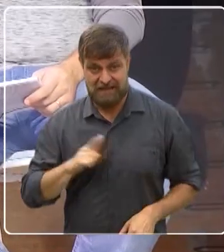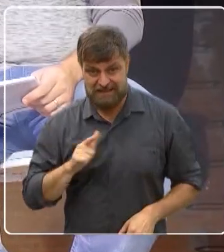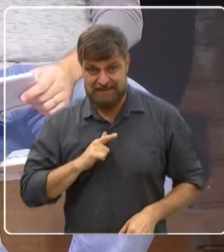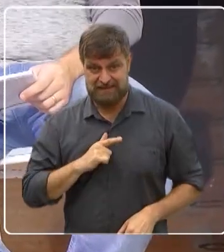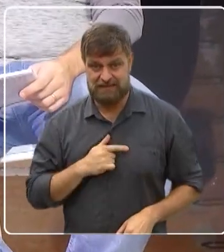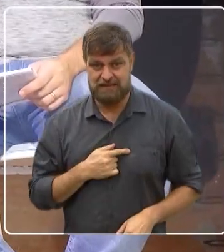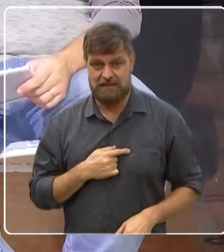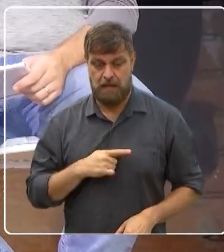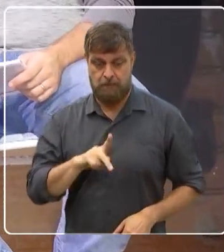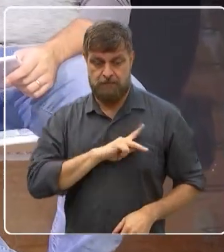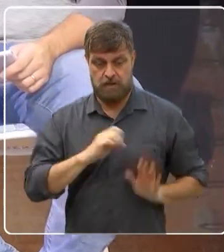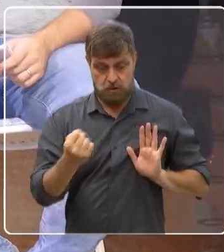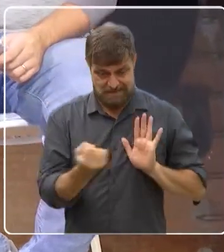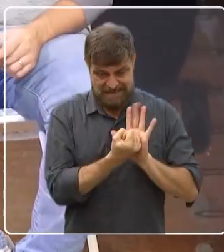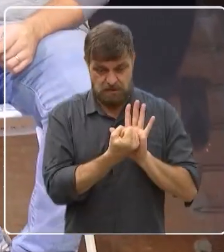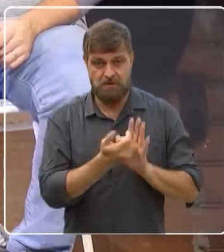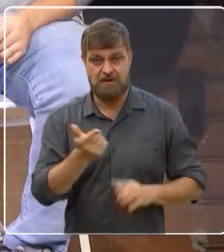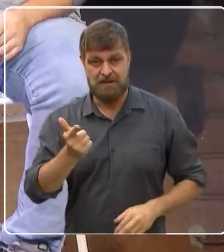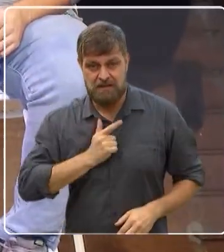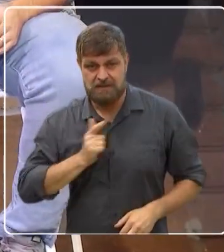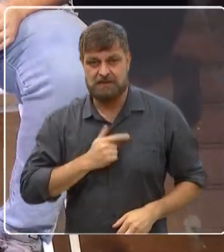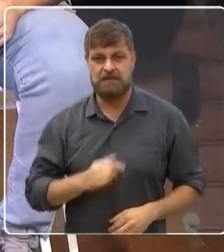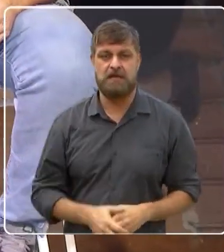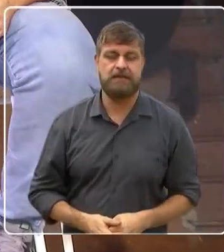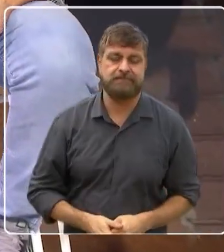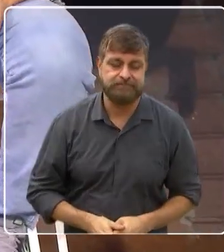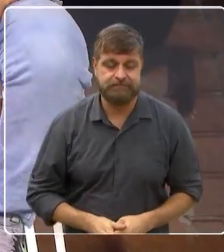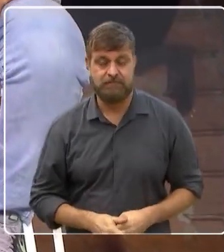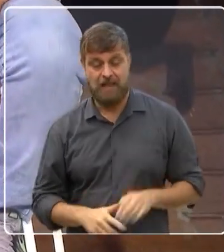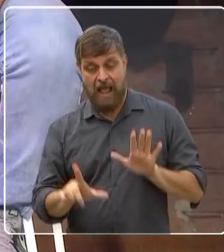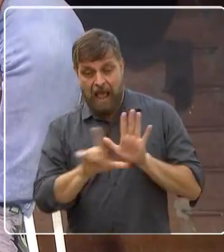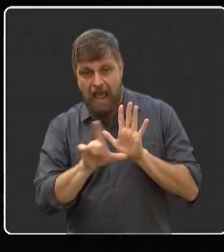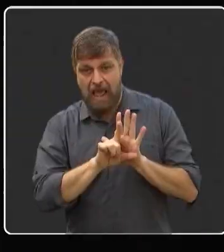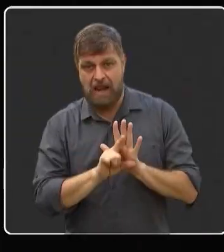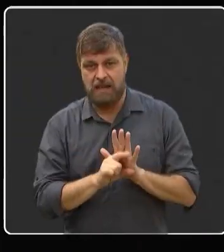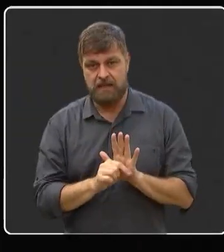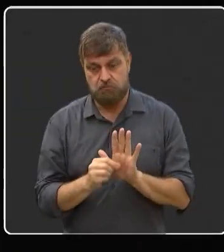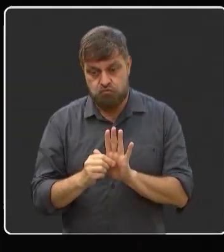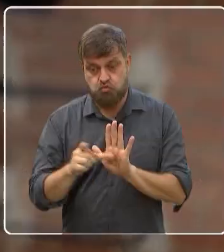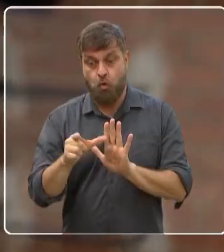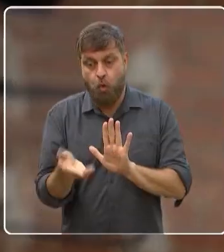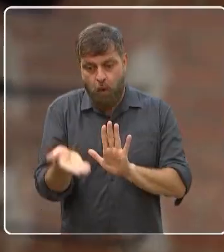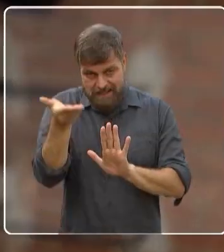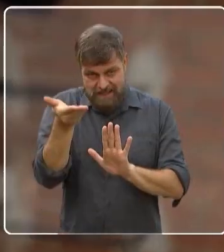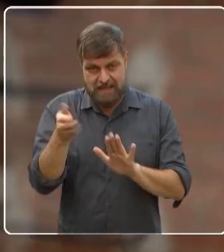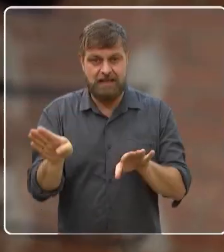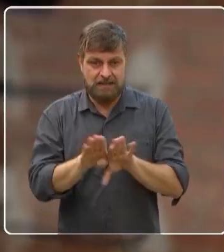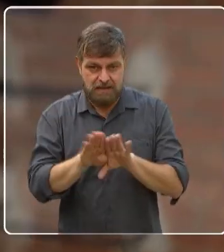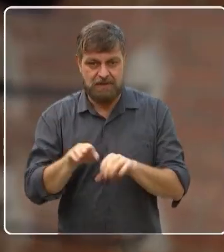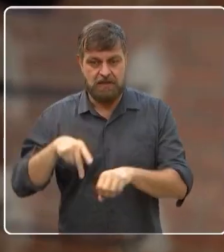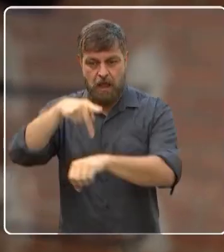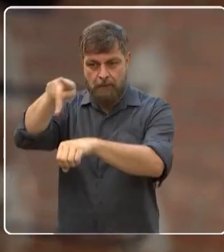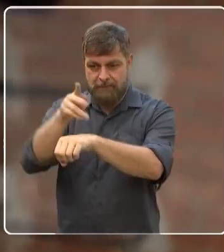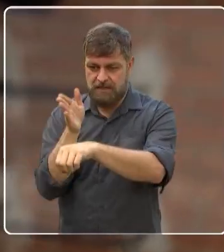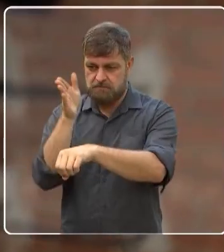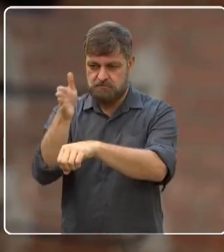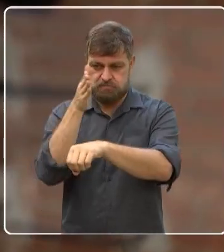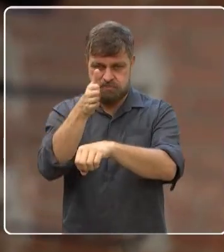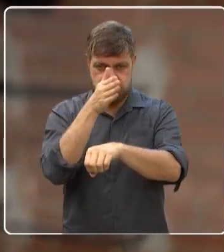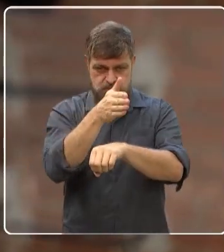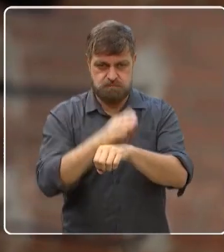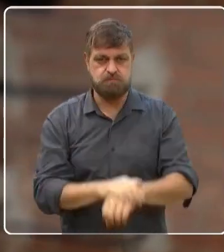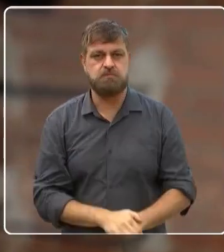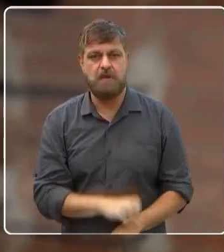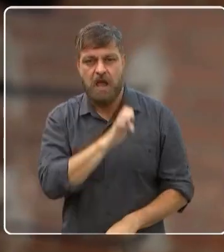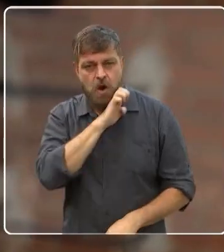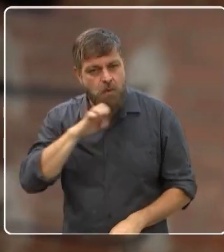alguns patrocinadores, né? A gente trabalha com Proac, Leirone. Então a gente chegou a viajar pra fora. Nós fizemos alguns países andinos, como Equador,